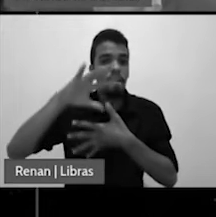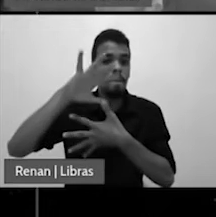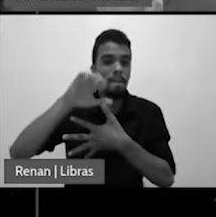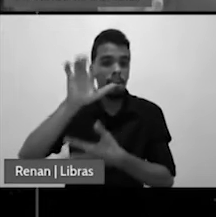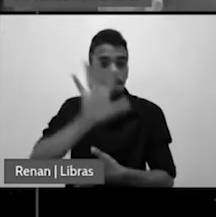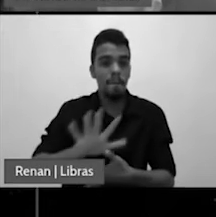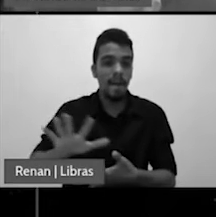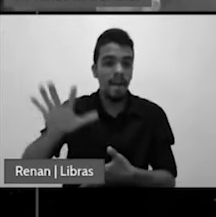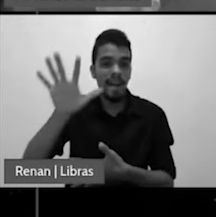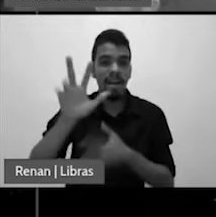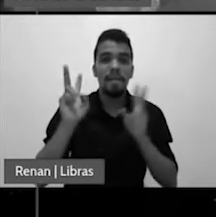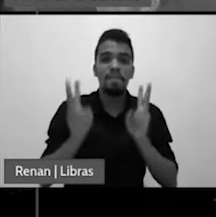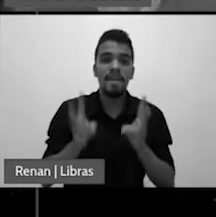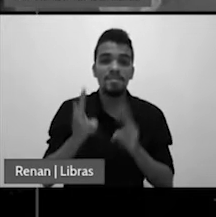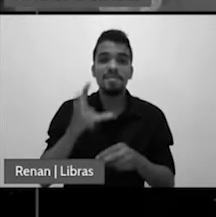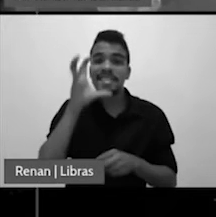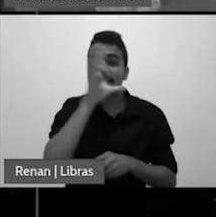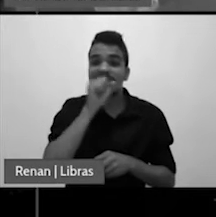integridade.